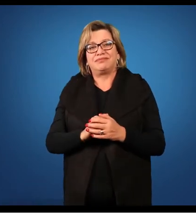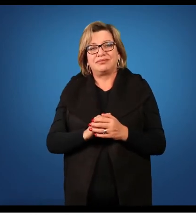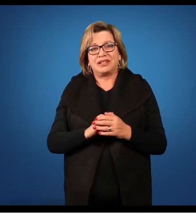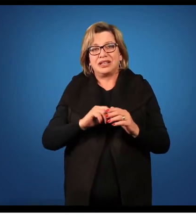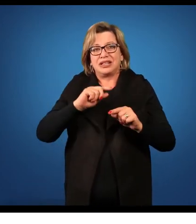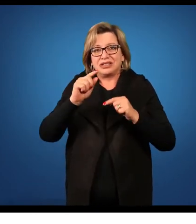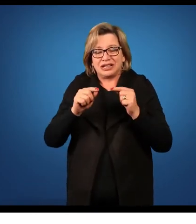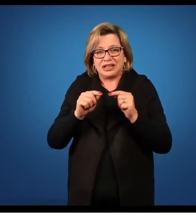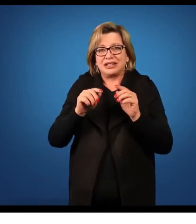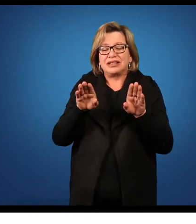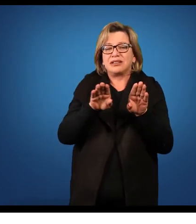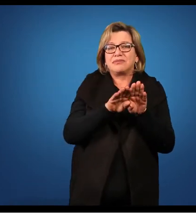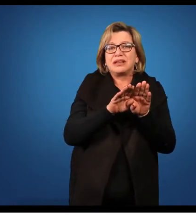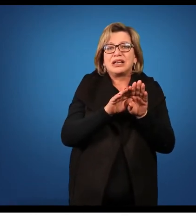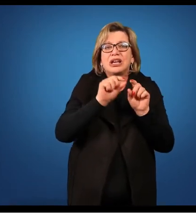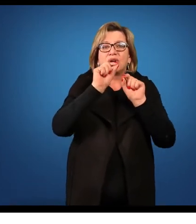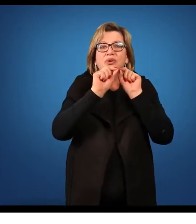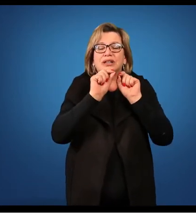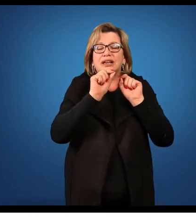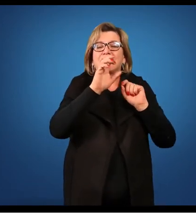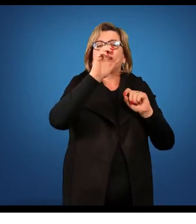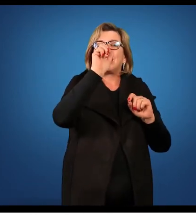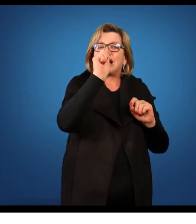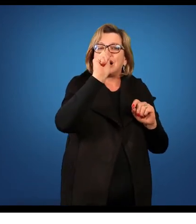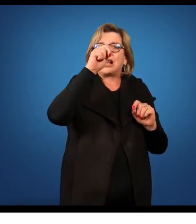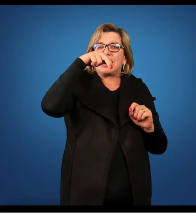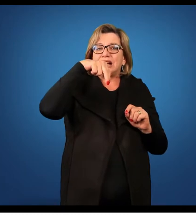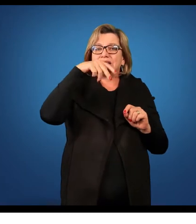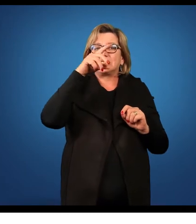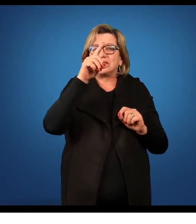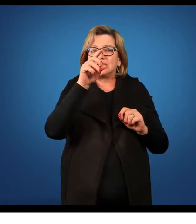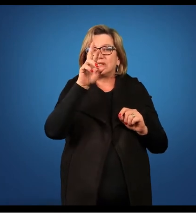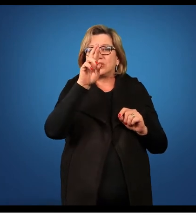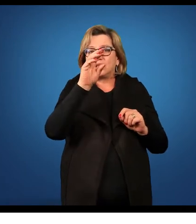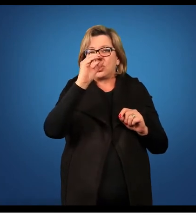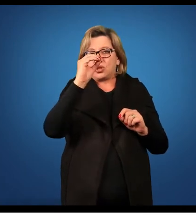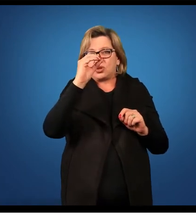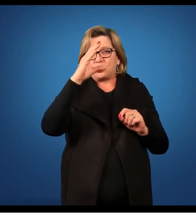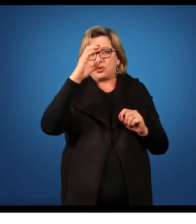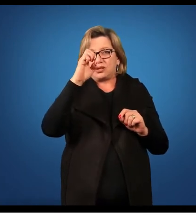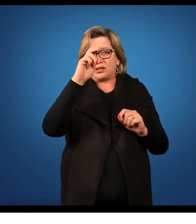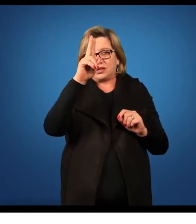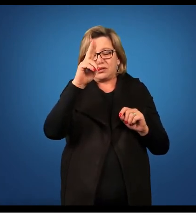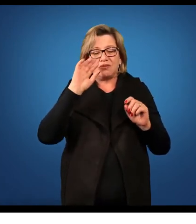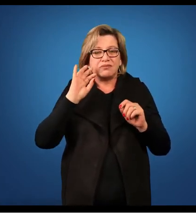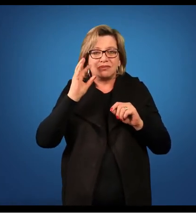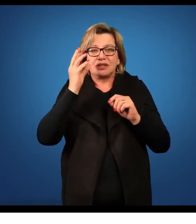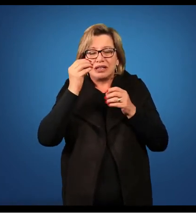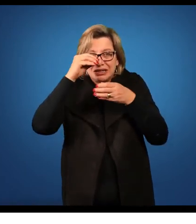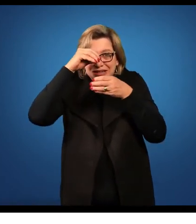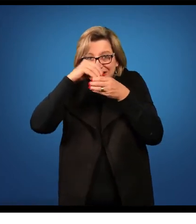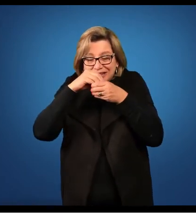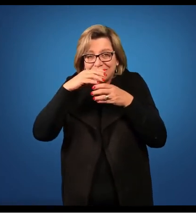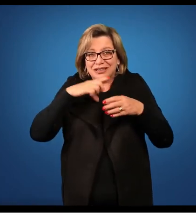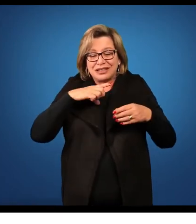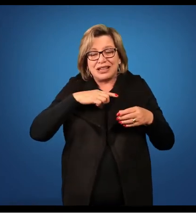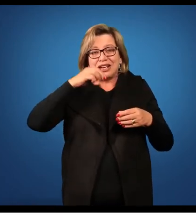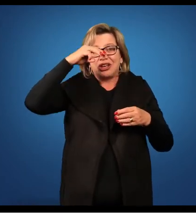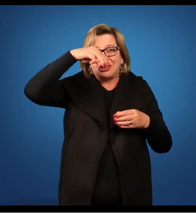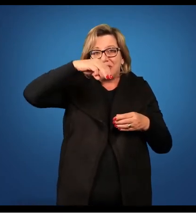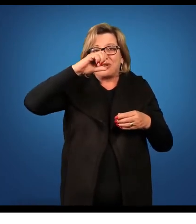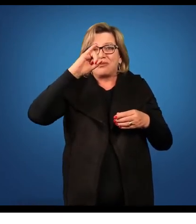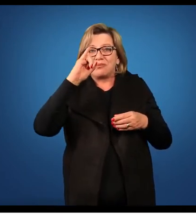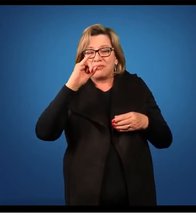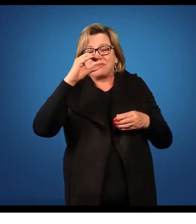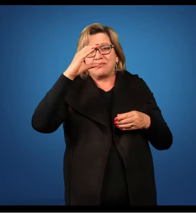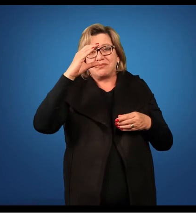o androceu ele irá participar da formação do micrósporo aqui nós temos os estames dentro dos estames nós